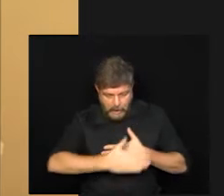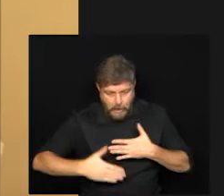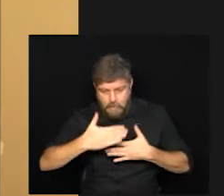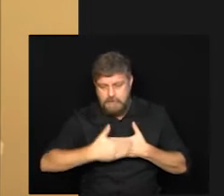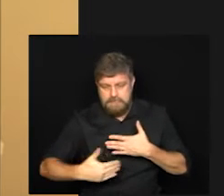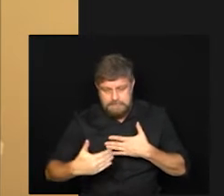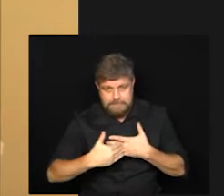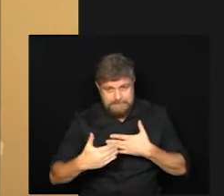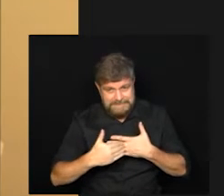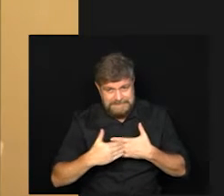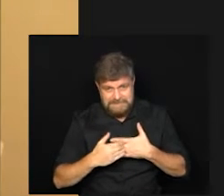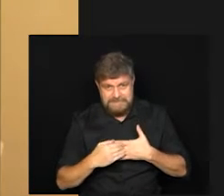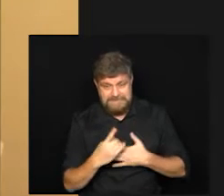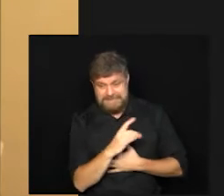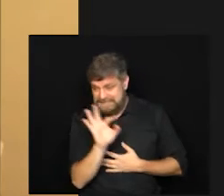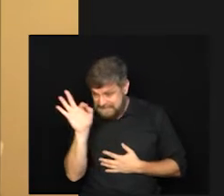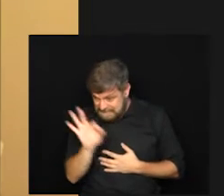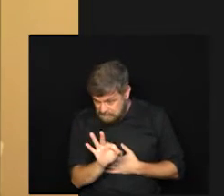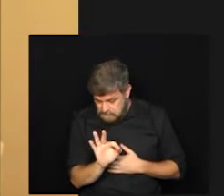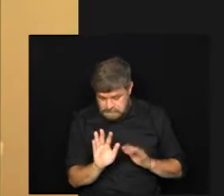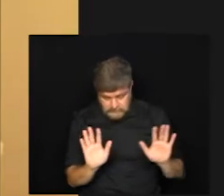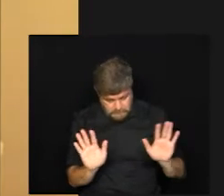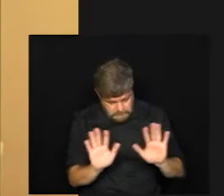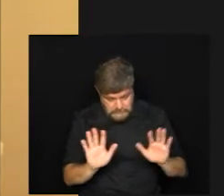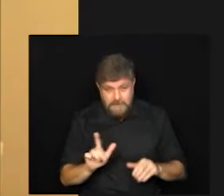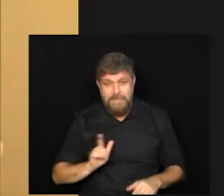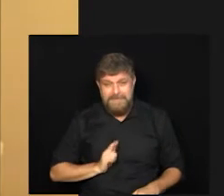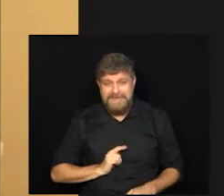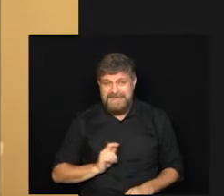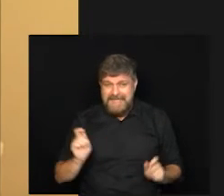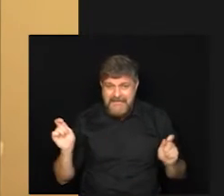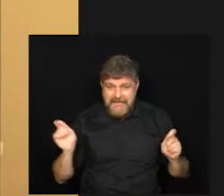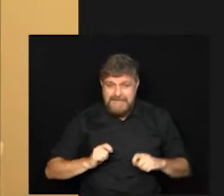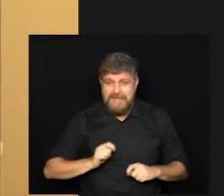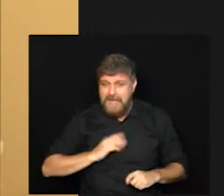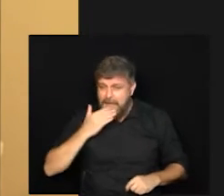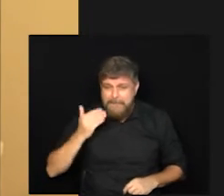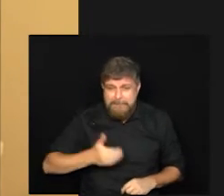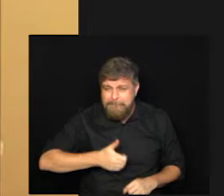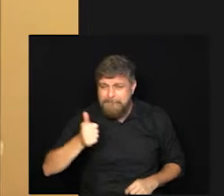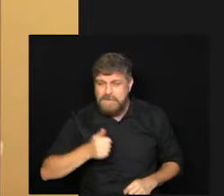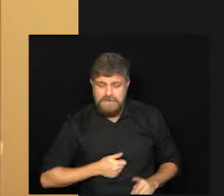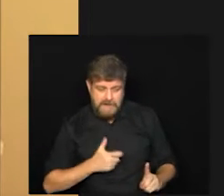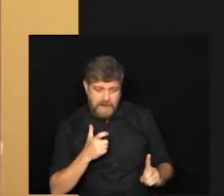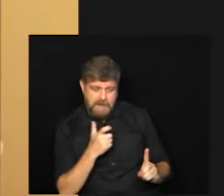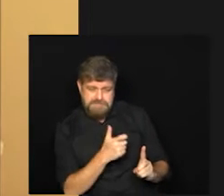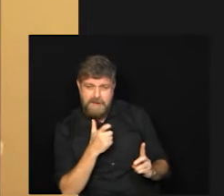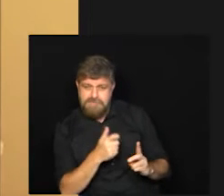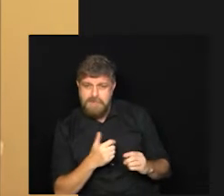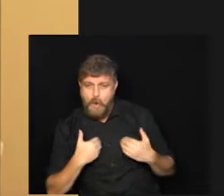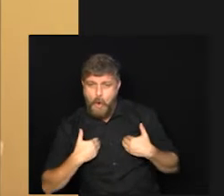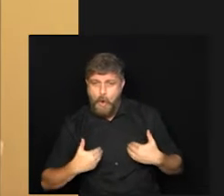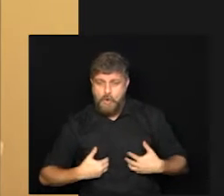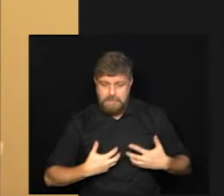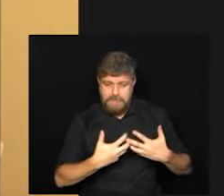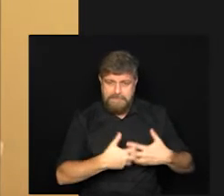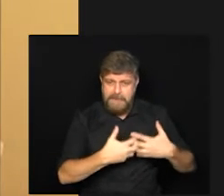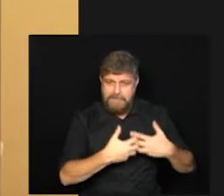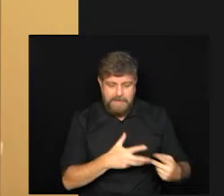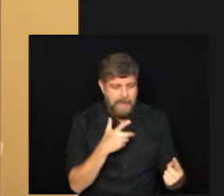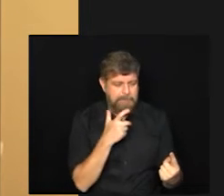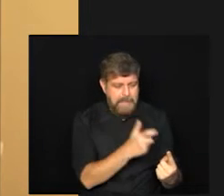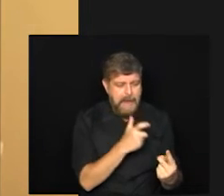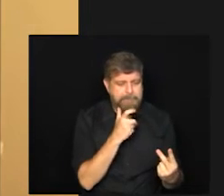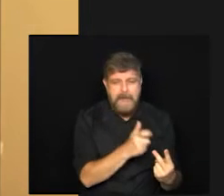não em níveis né protetores mas daria uma chance maior da indústria produzir um maior número de doses para dar